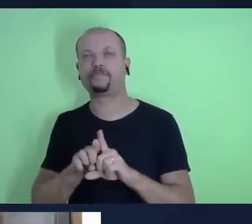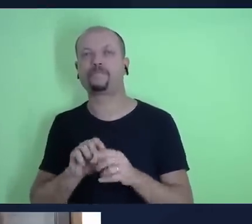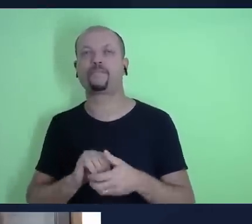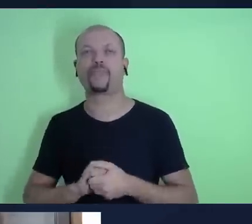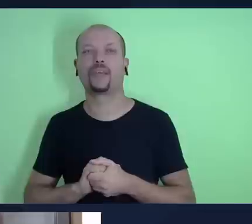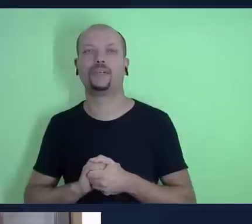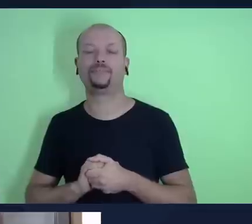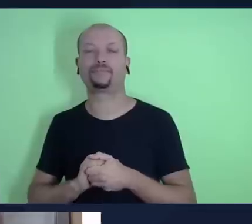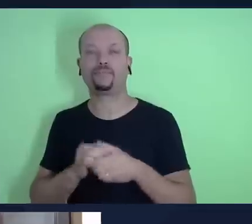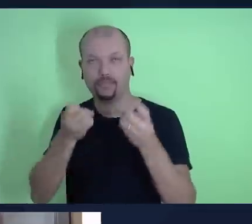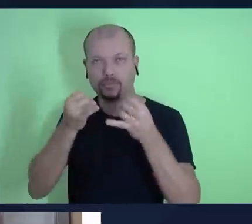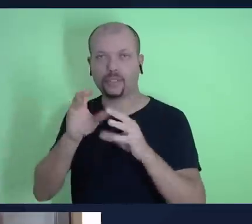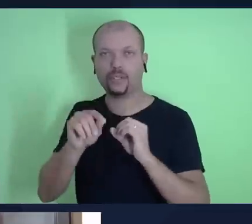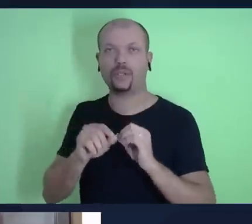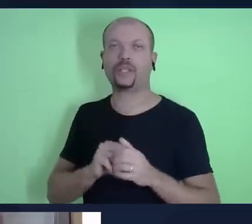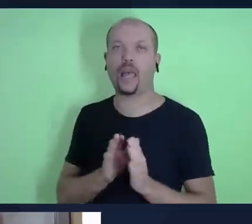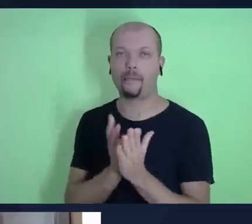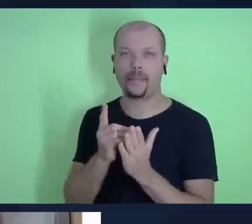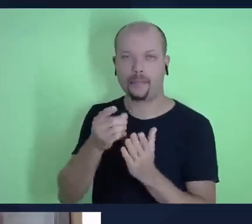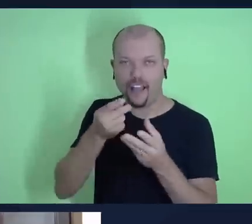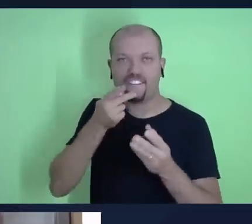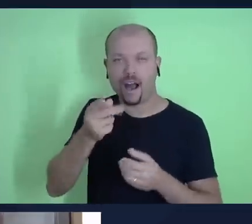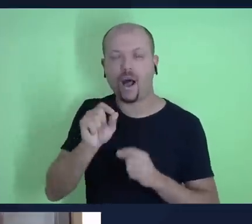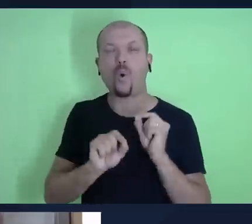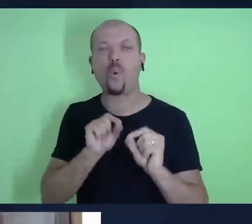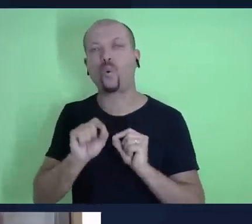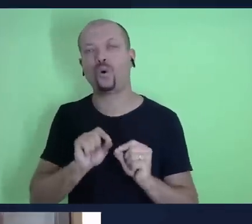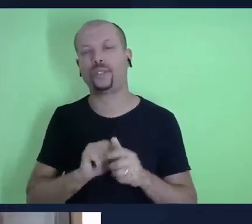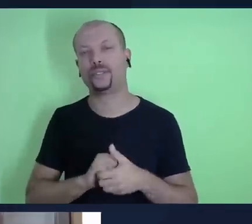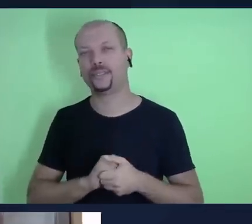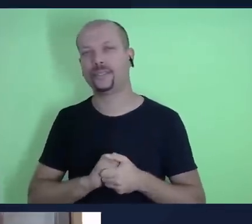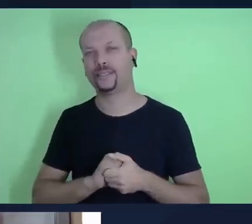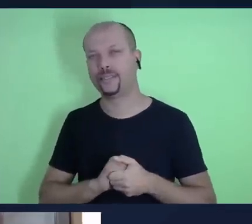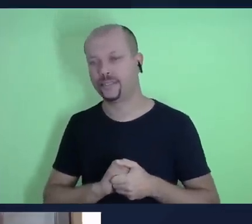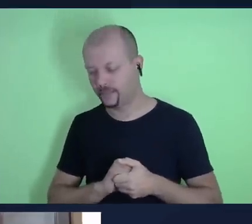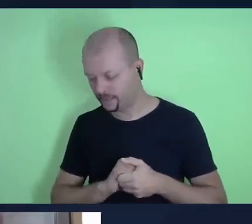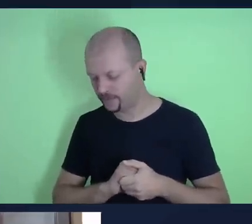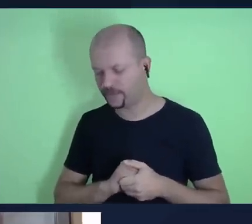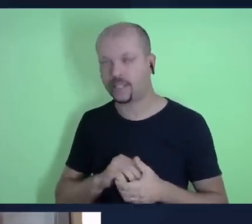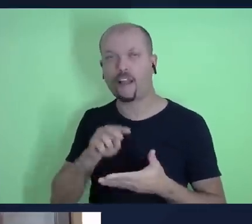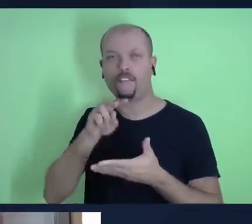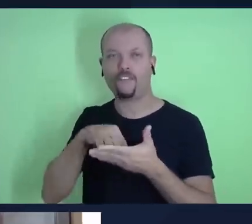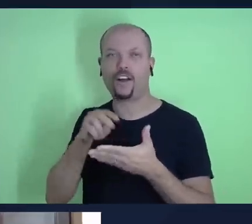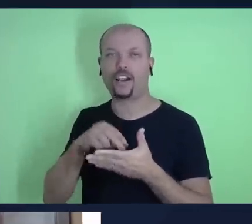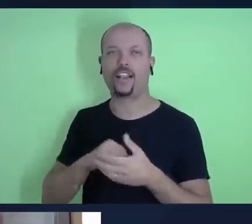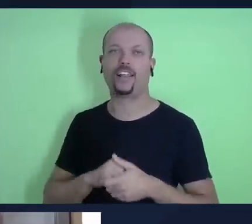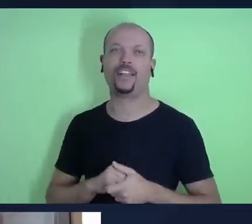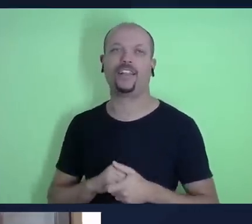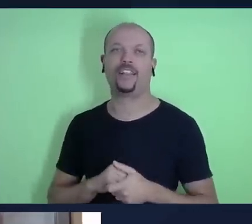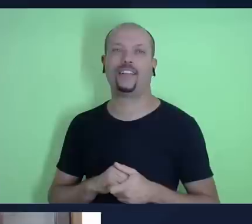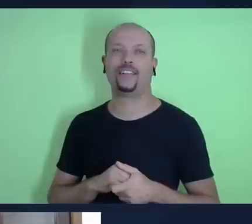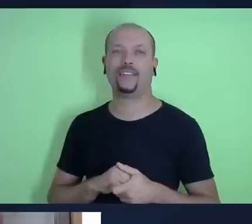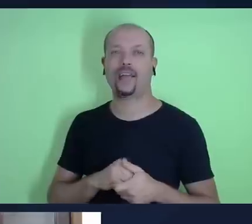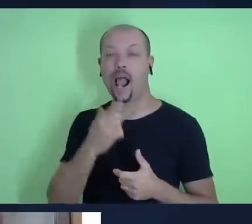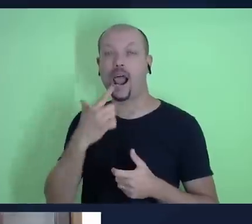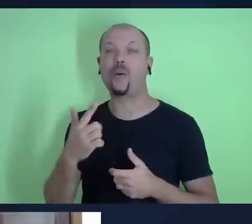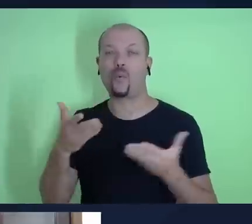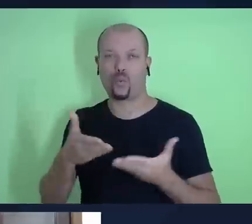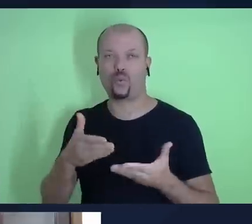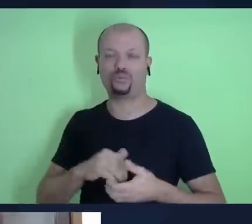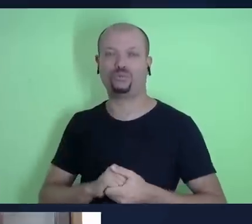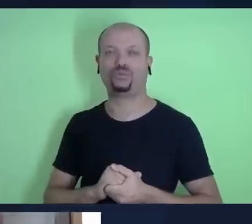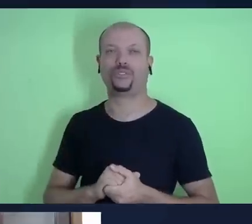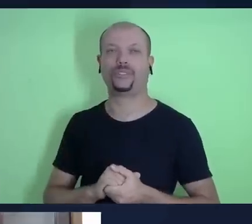diz lá em 1 Coríntios 4 1 e 2 eu vou ler aqui na versão da linguagem de hoje vocês